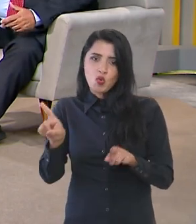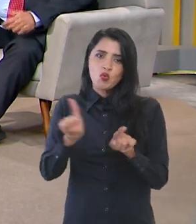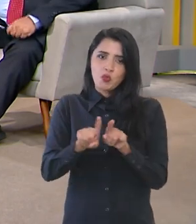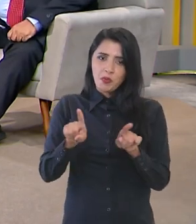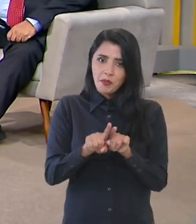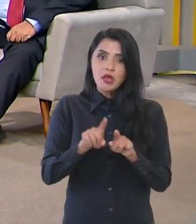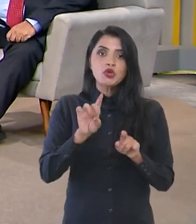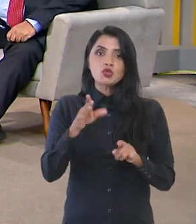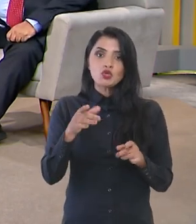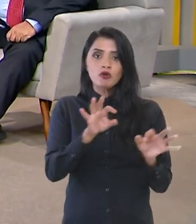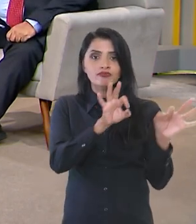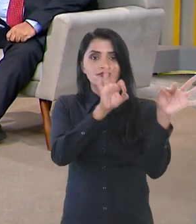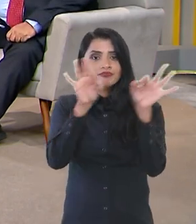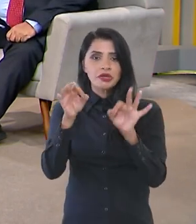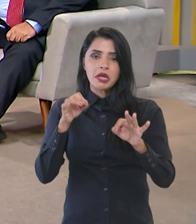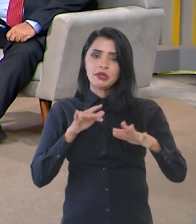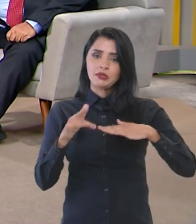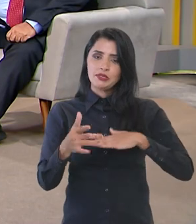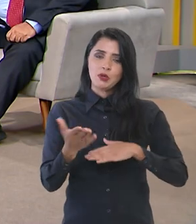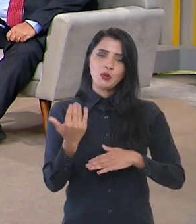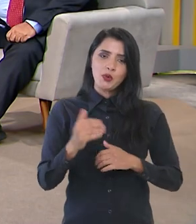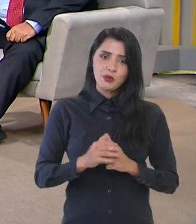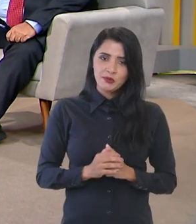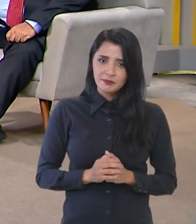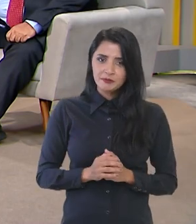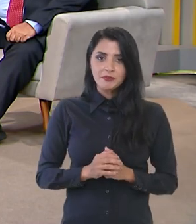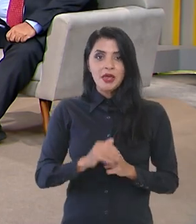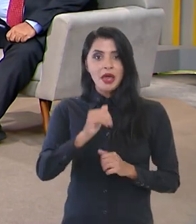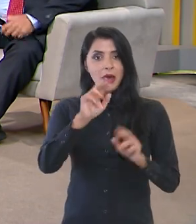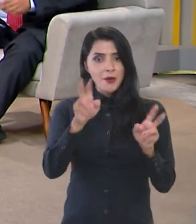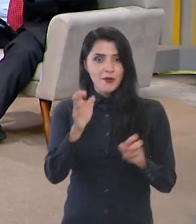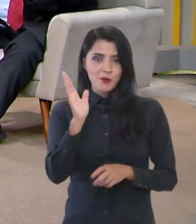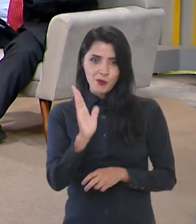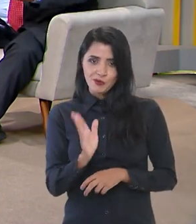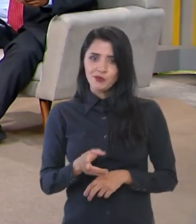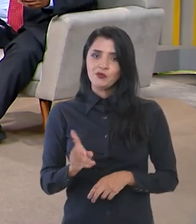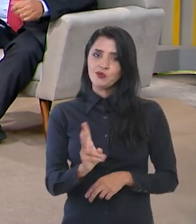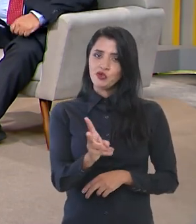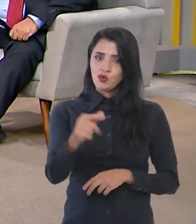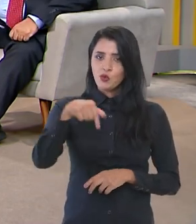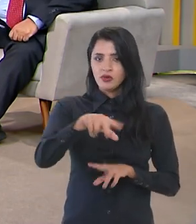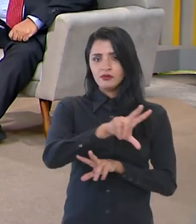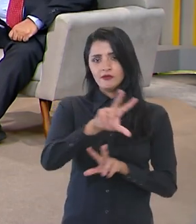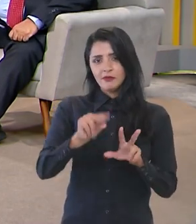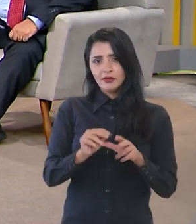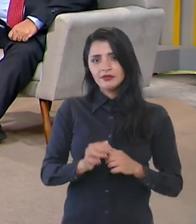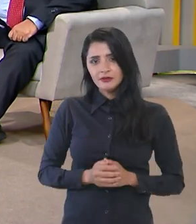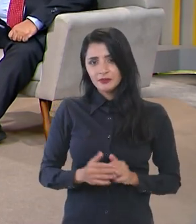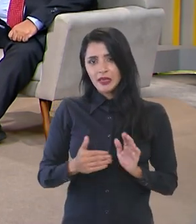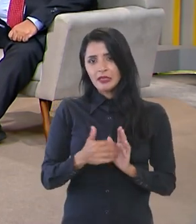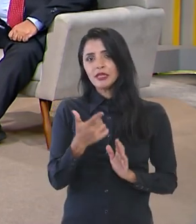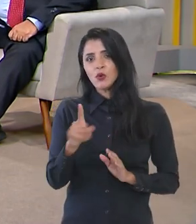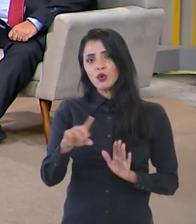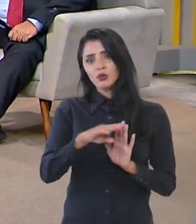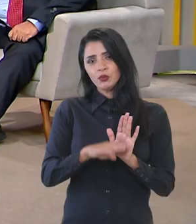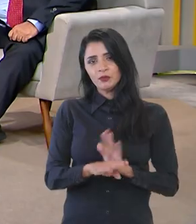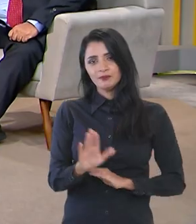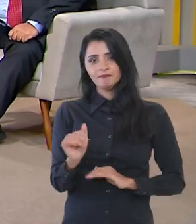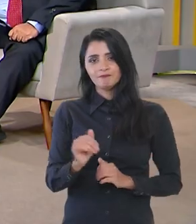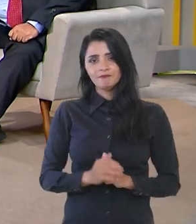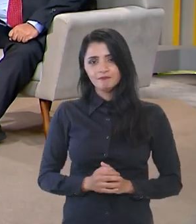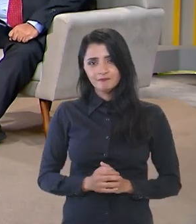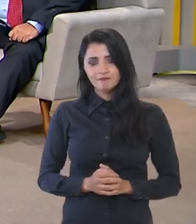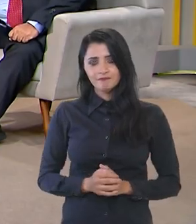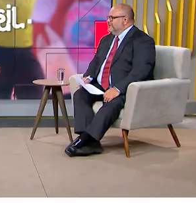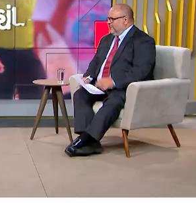outras entrevistas, é só acompanhar as nossas redes sociais. E o Brasil continua em pauta aqui na TV Brasil. Até o próximo